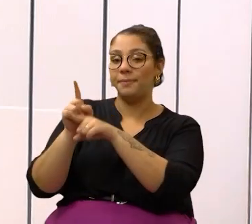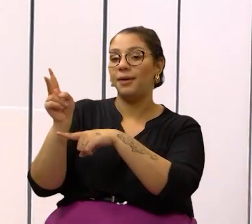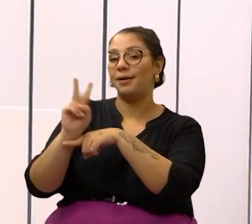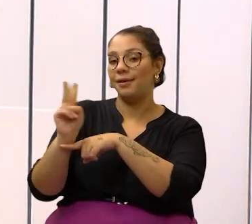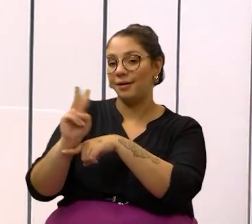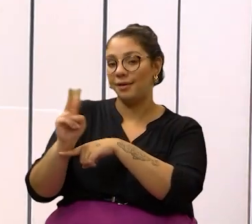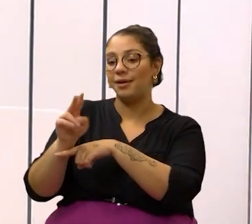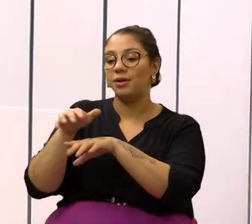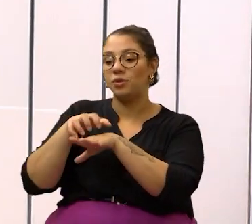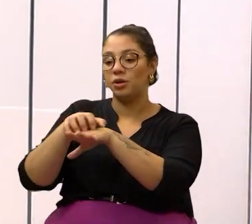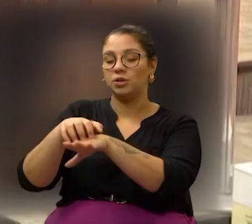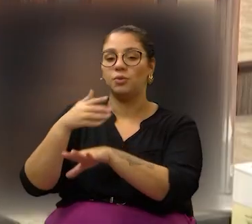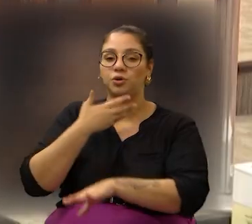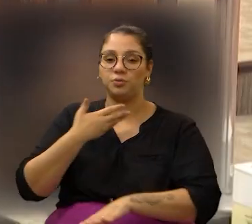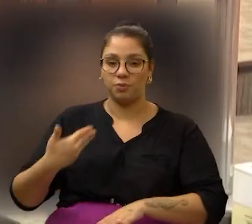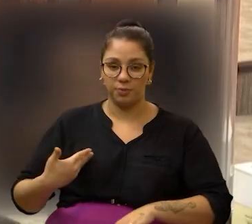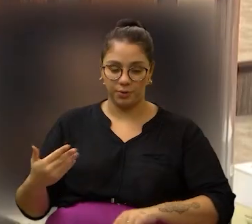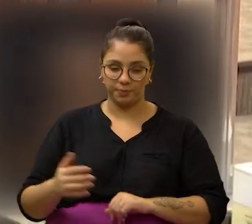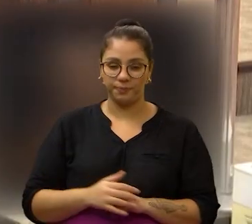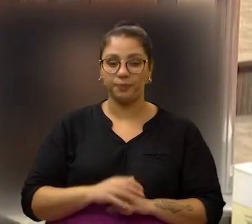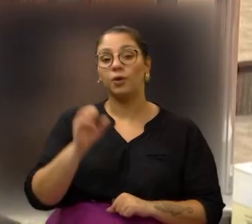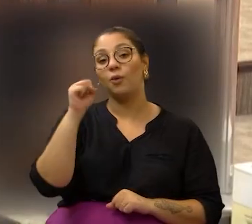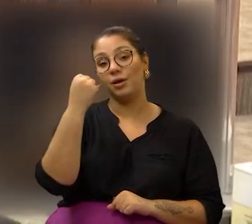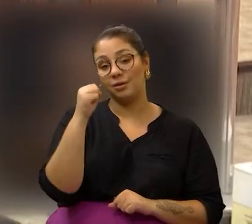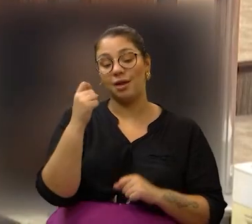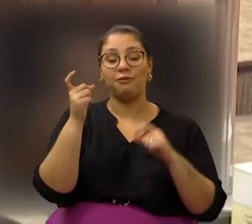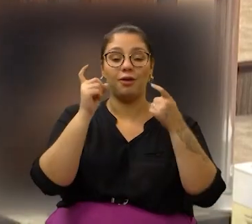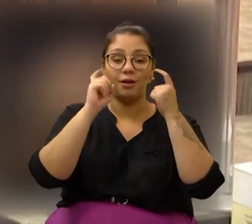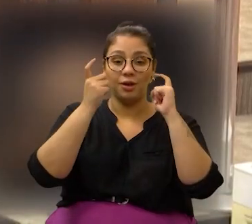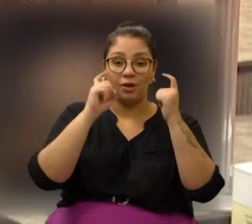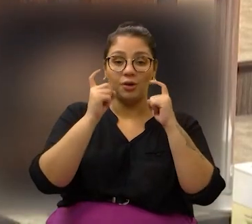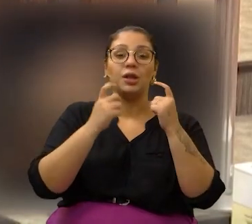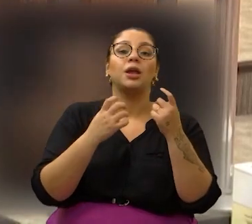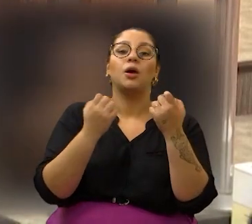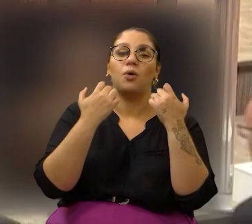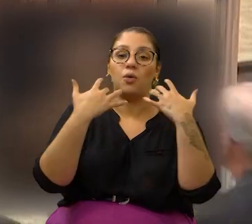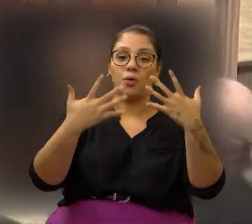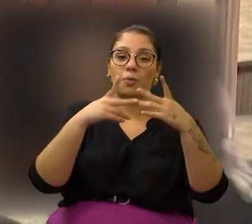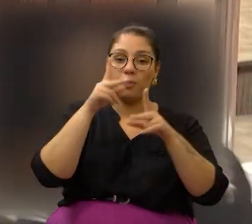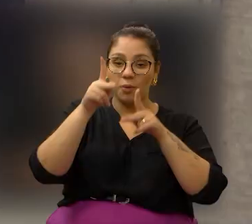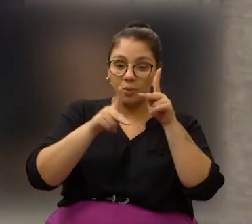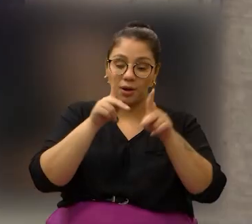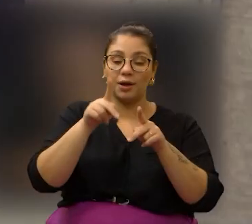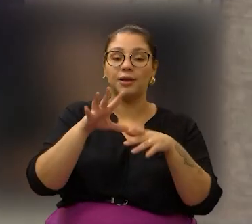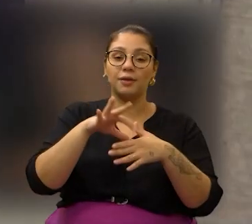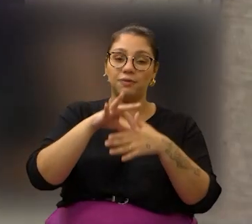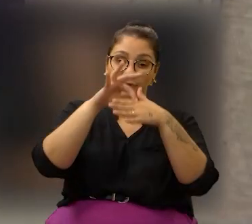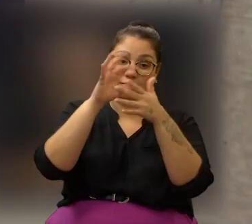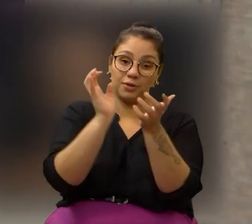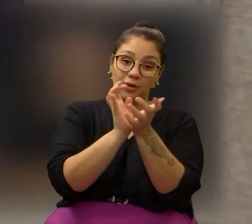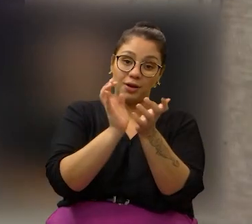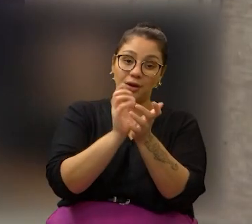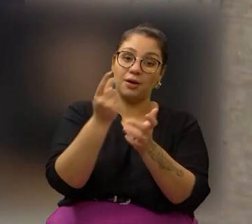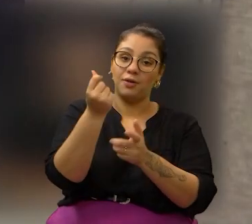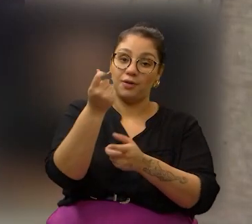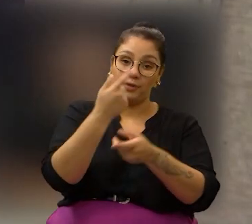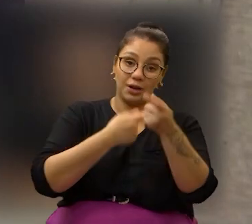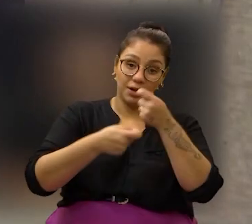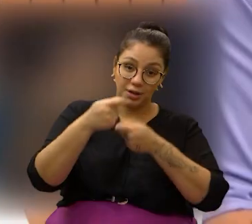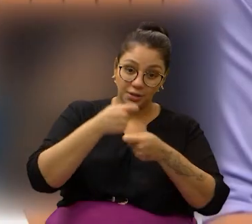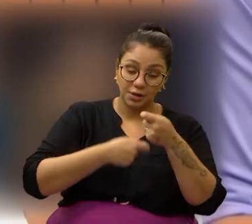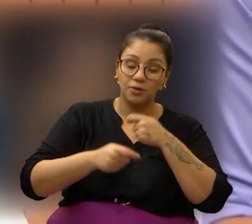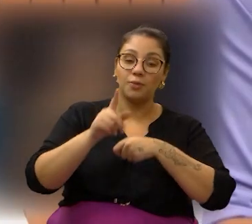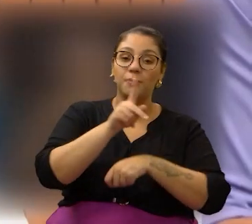transporte público. A oitava reunião de audiência pública, liderada pela Comissão Permanente de Finanças e